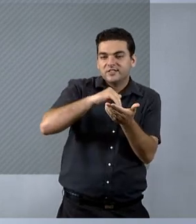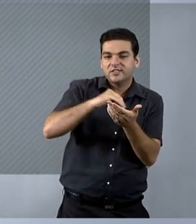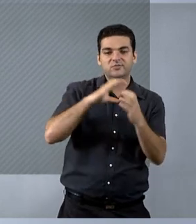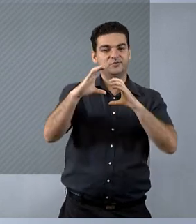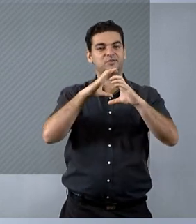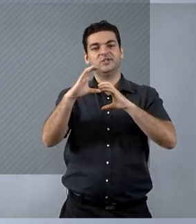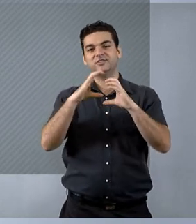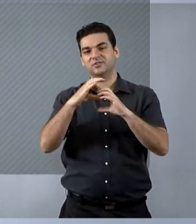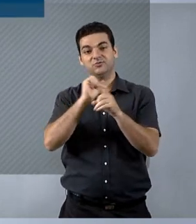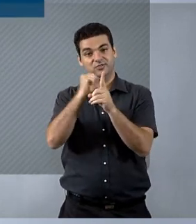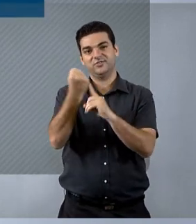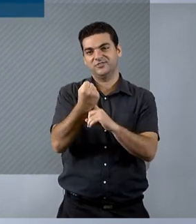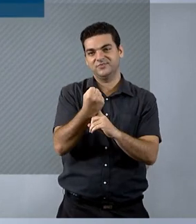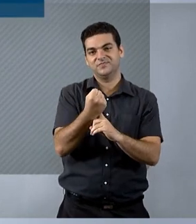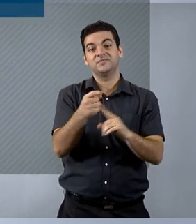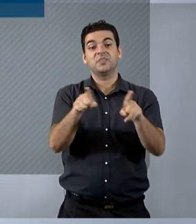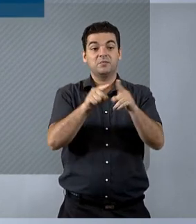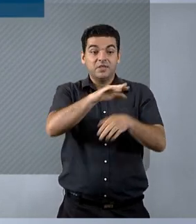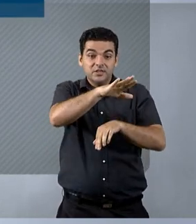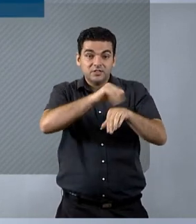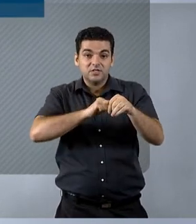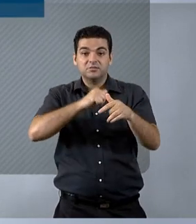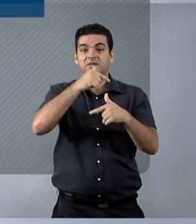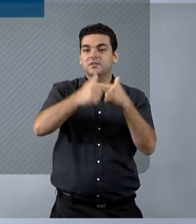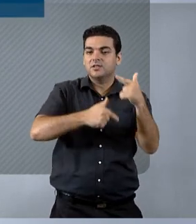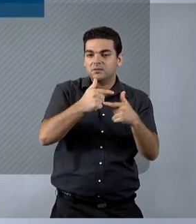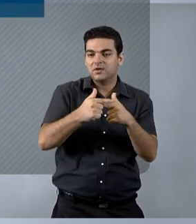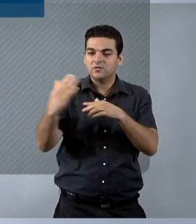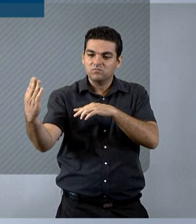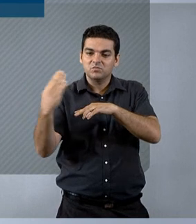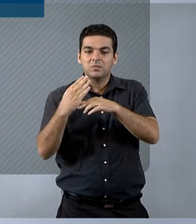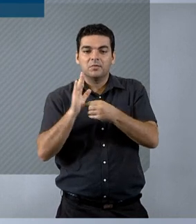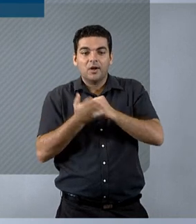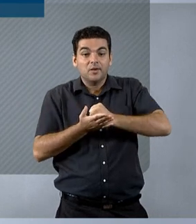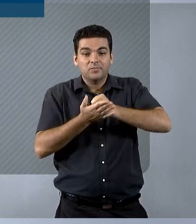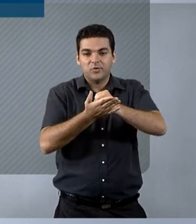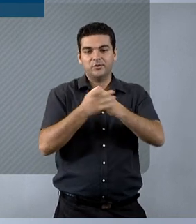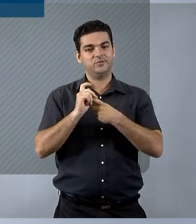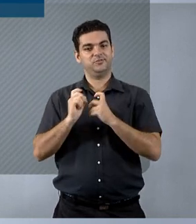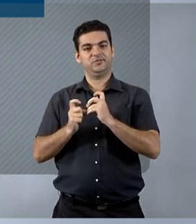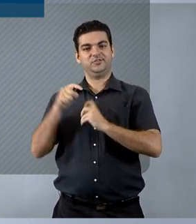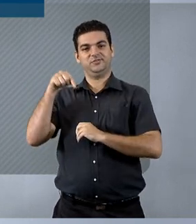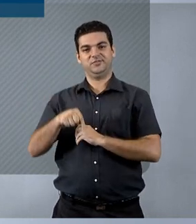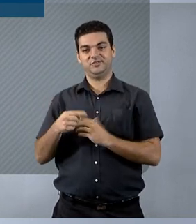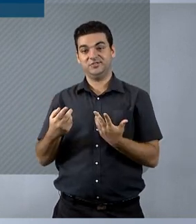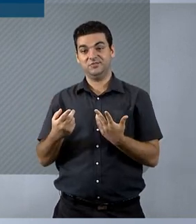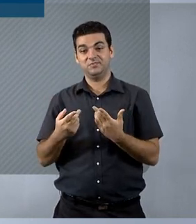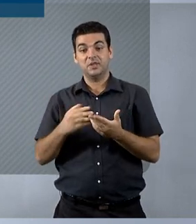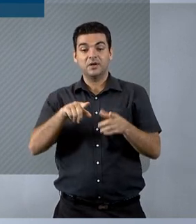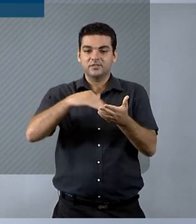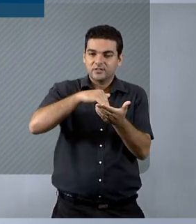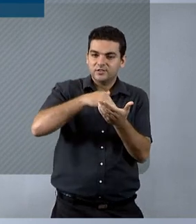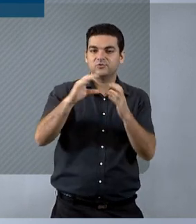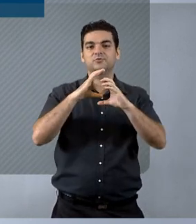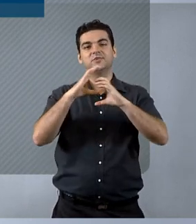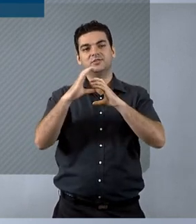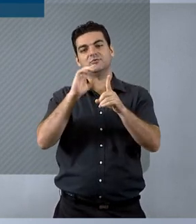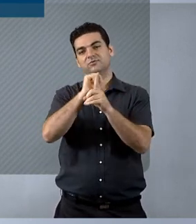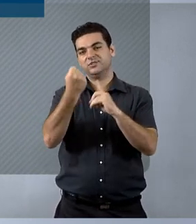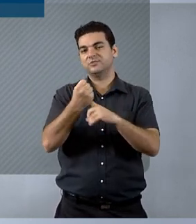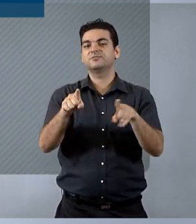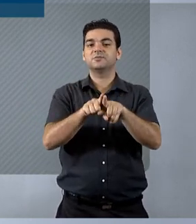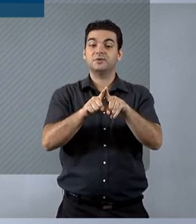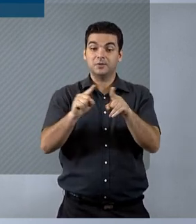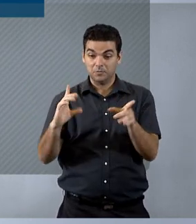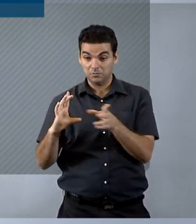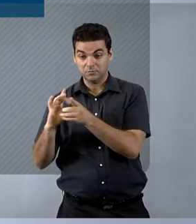de Comunicação Social. Contratação de dois auxiliares de serviços administrativos para a Secretaria de Comunicação Social em